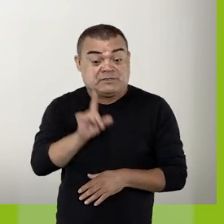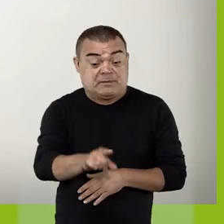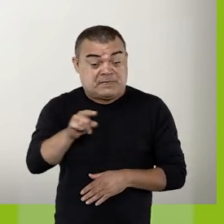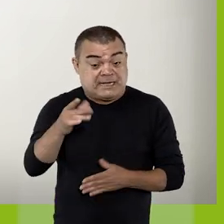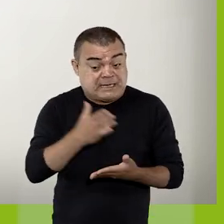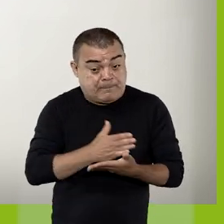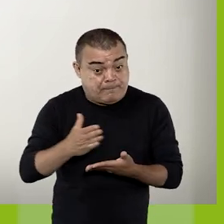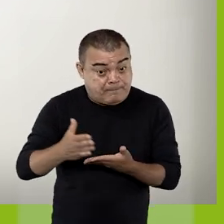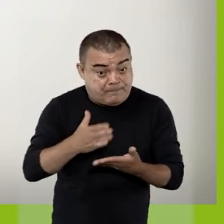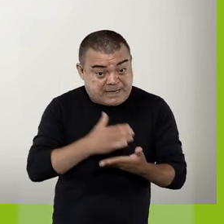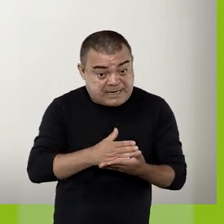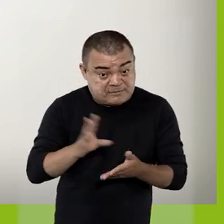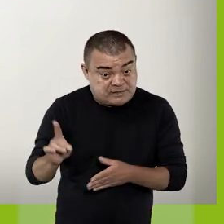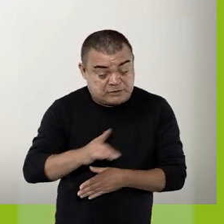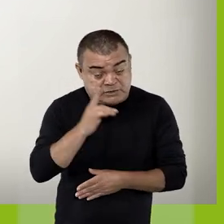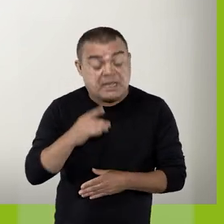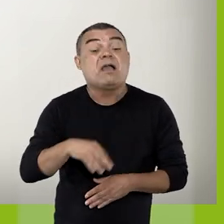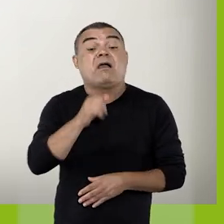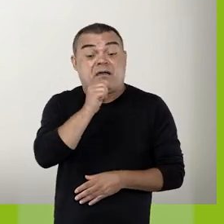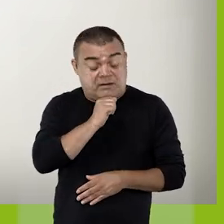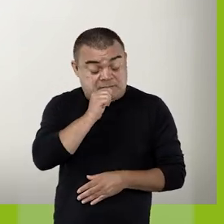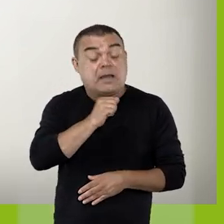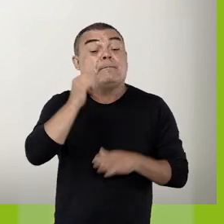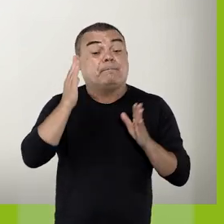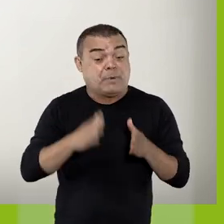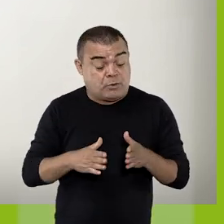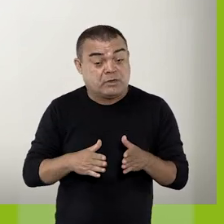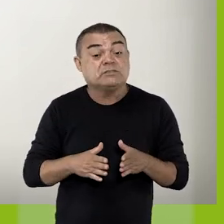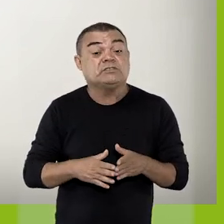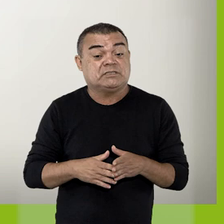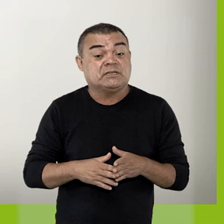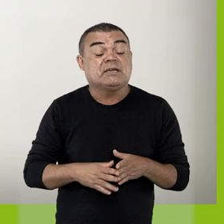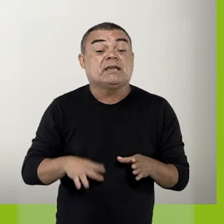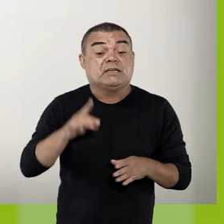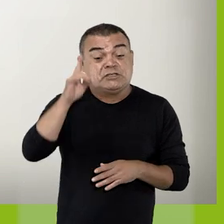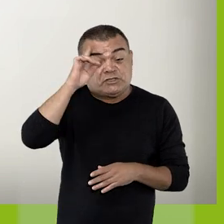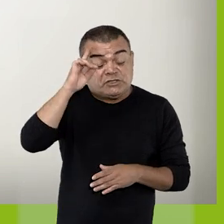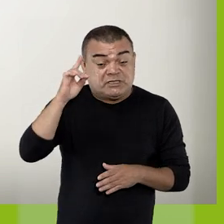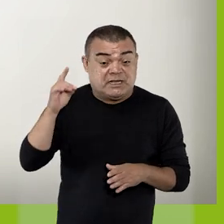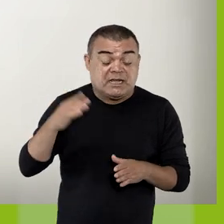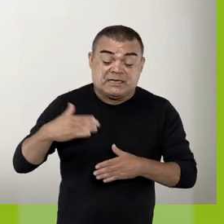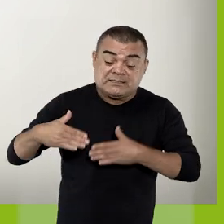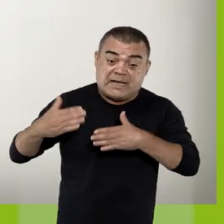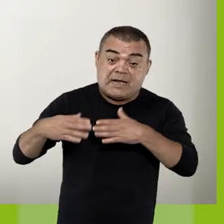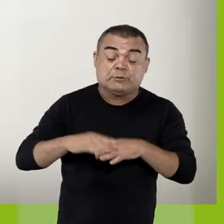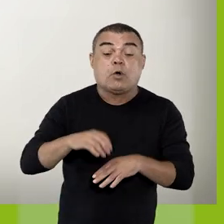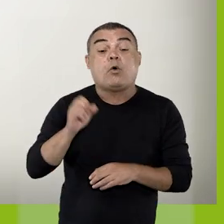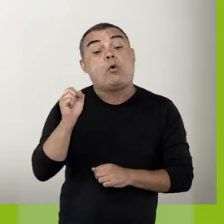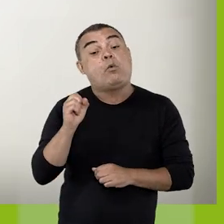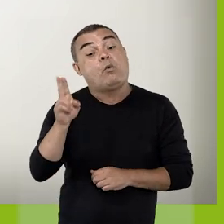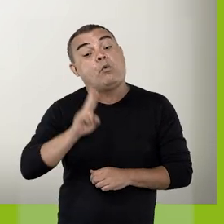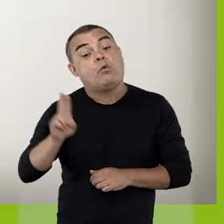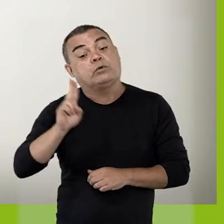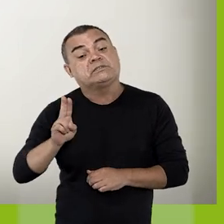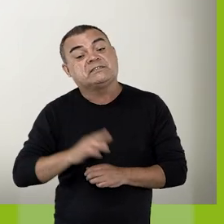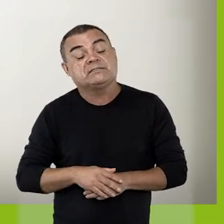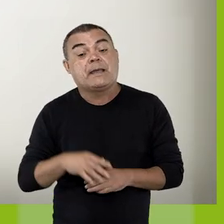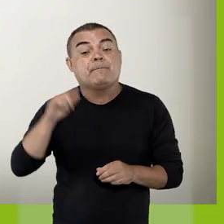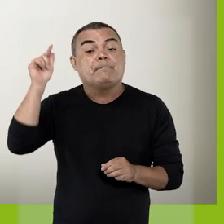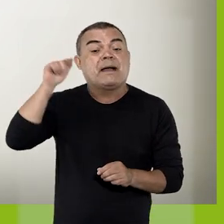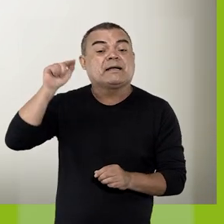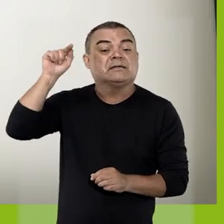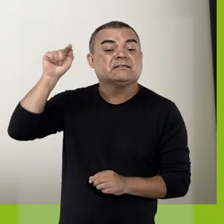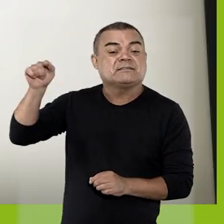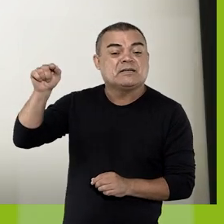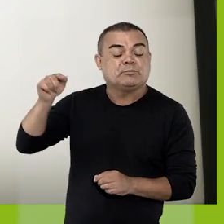optar por prazo em dias, ainda pode escolher entre definir por dias corridos ou dias úteis, marcando